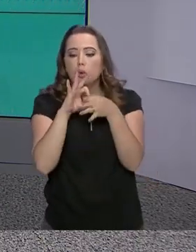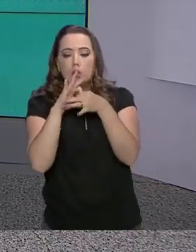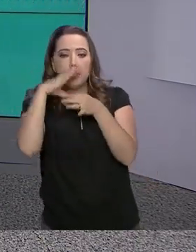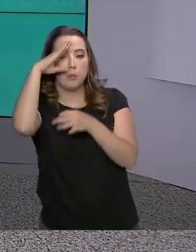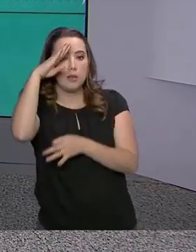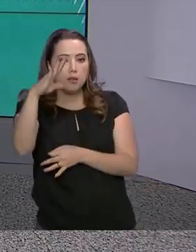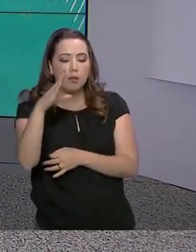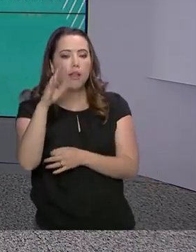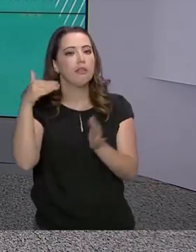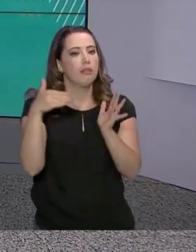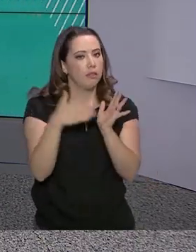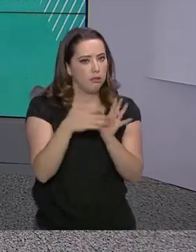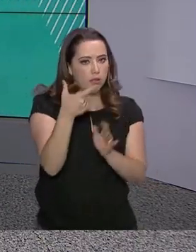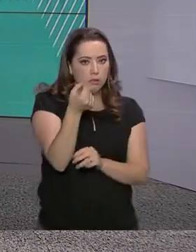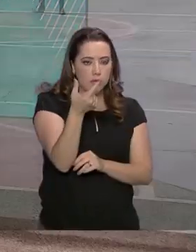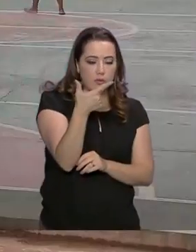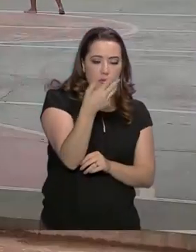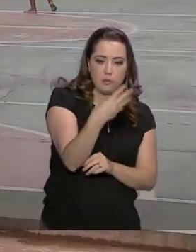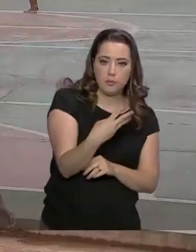2023.